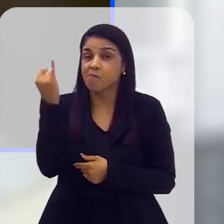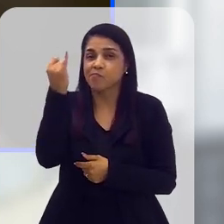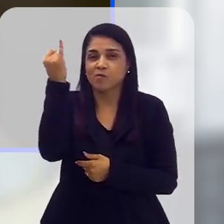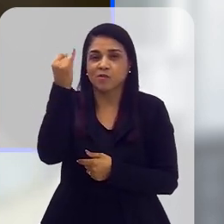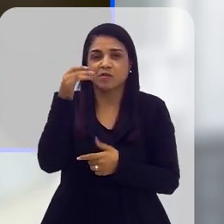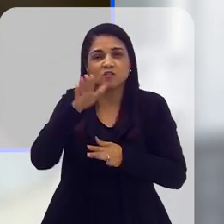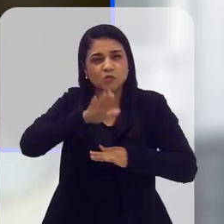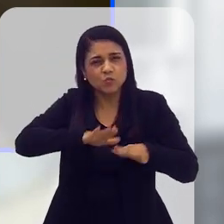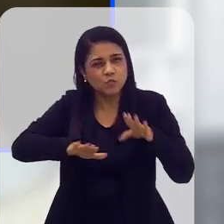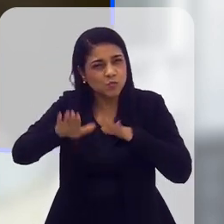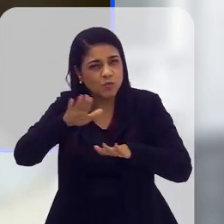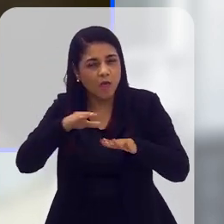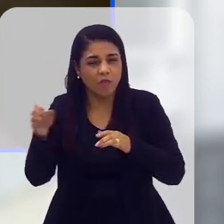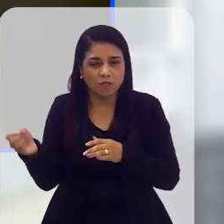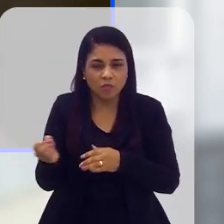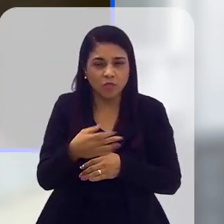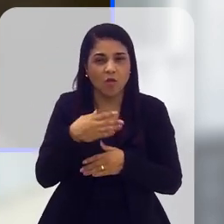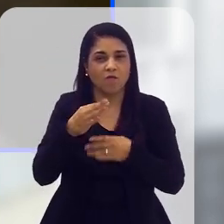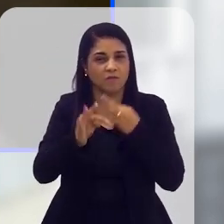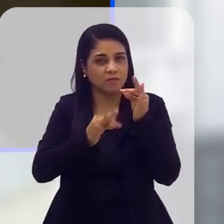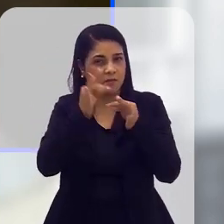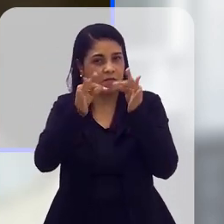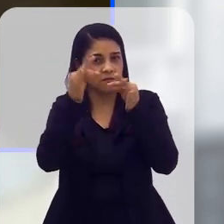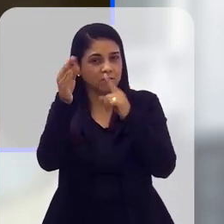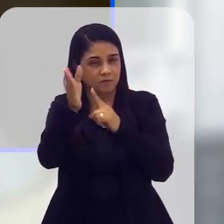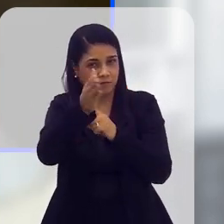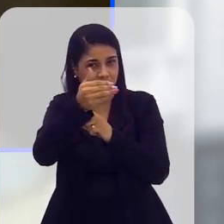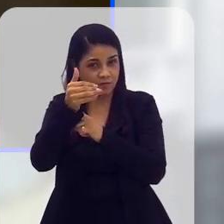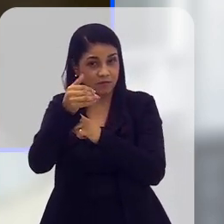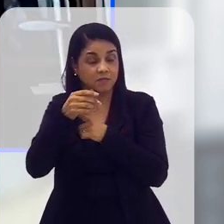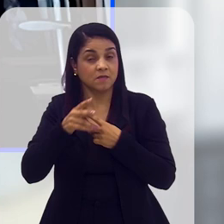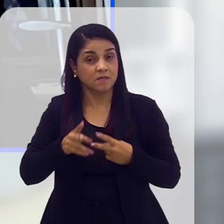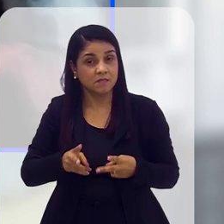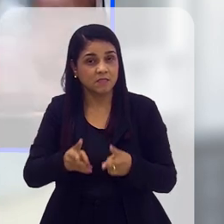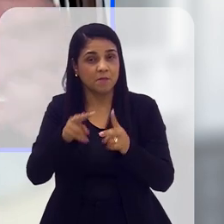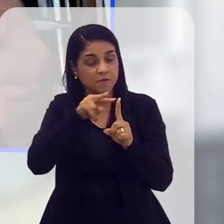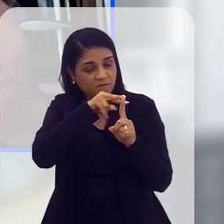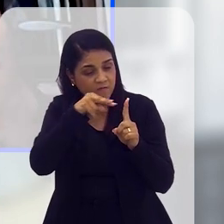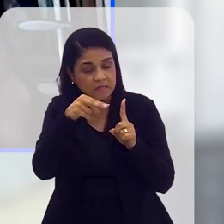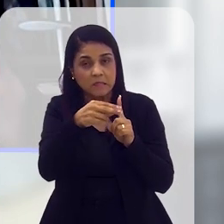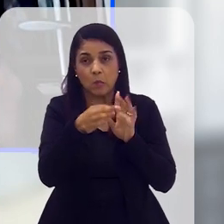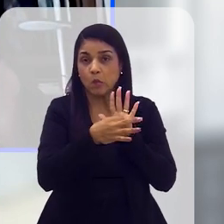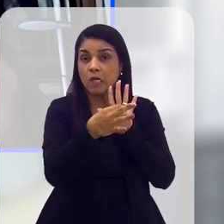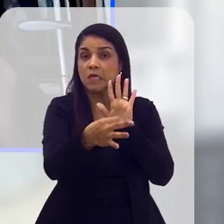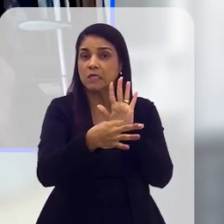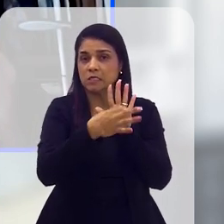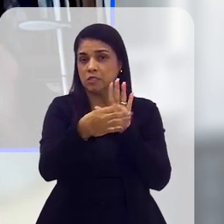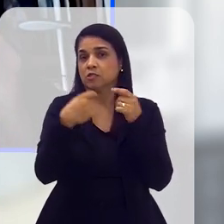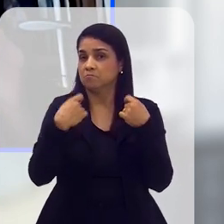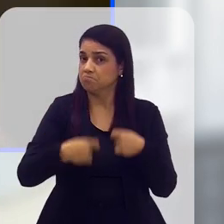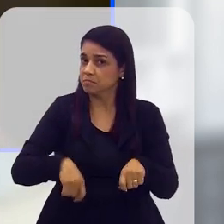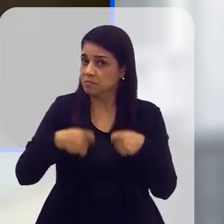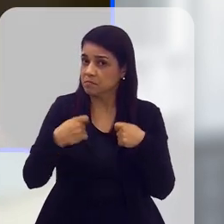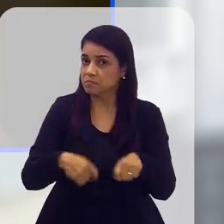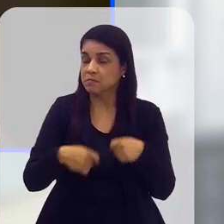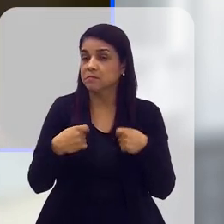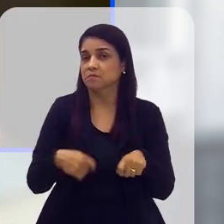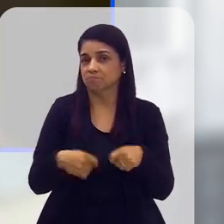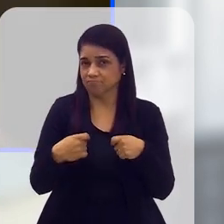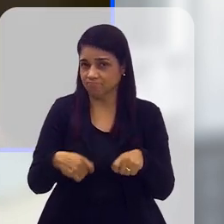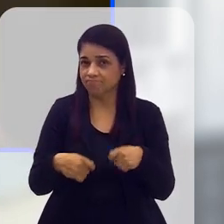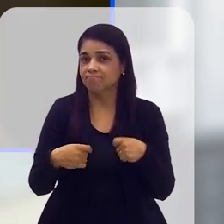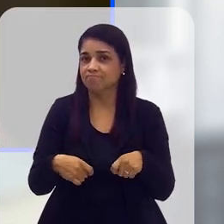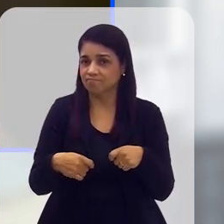bastante importante. A gente tem que tomar muito cuidado com essas novas tecnologias e ter sempre uma visão crítica sobre o que está sendo colocado